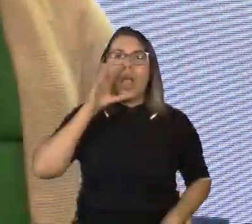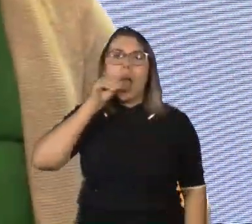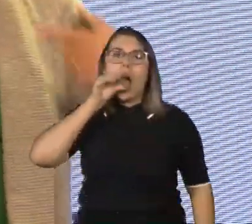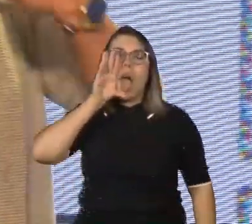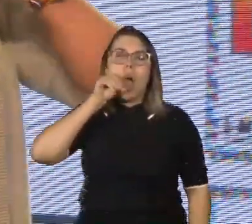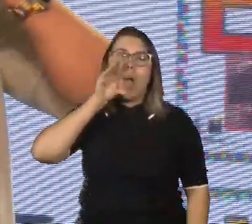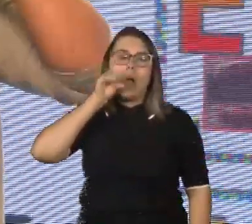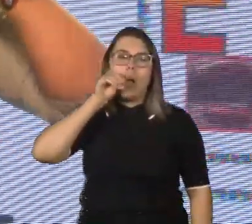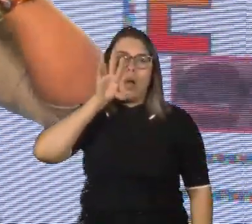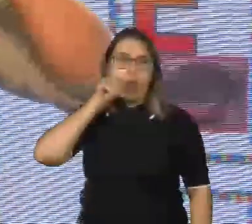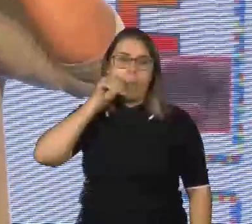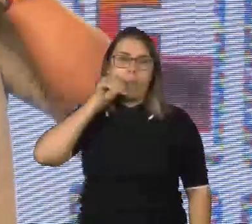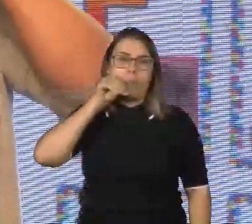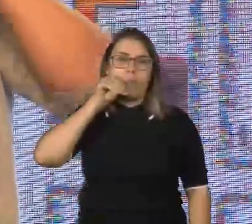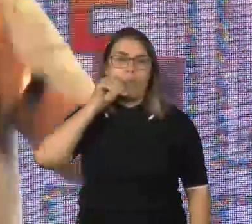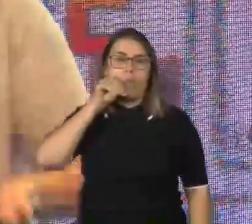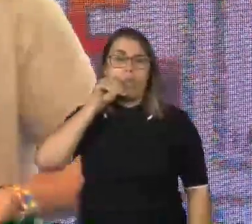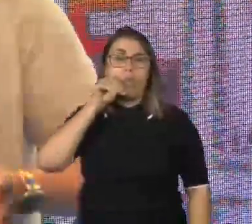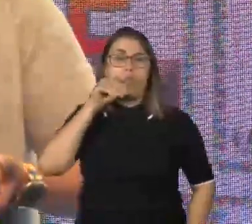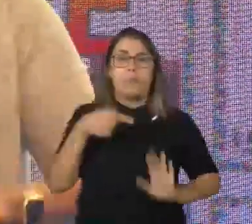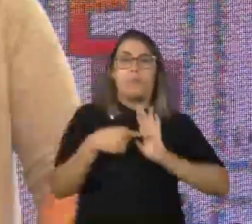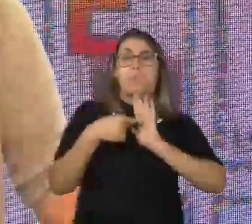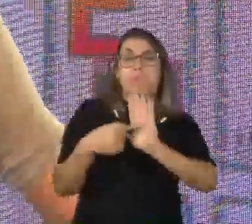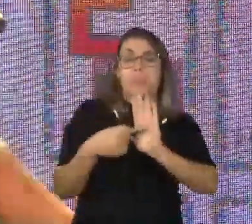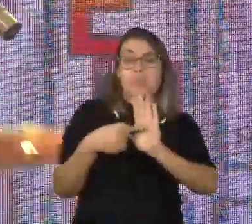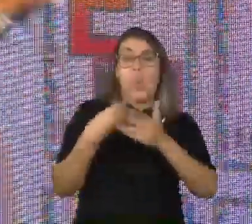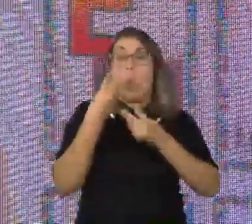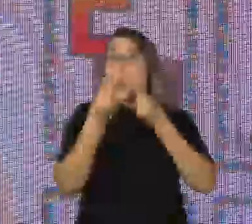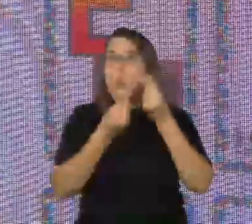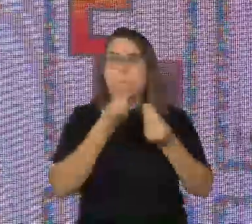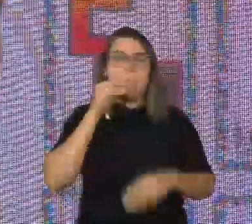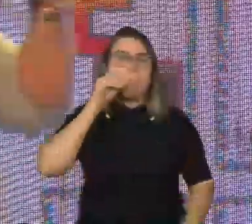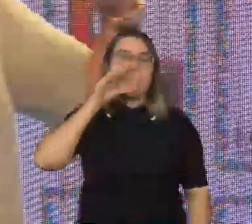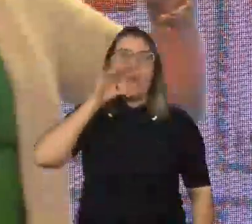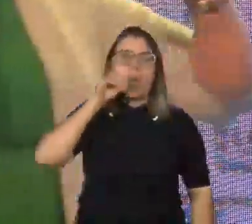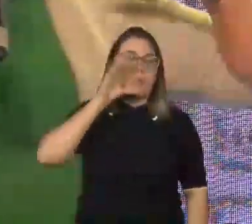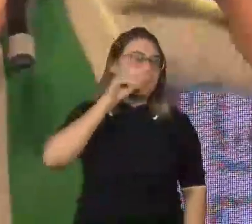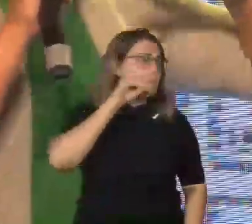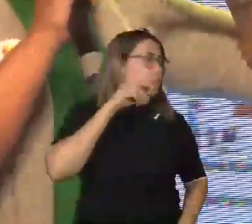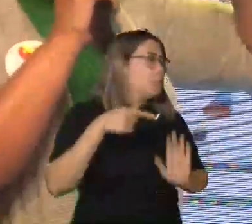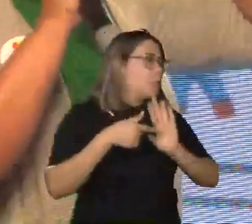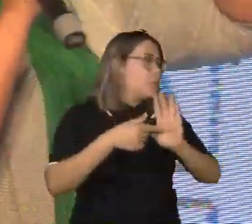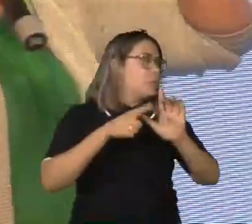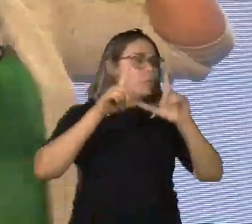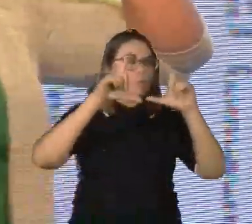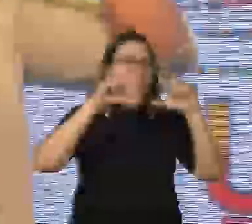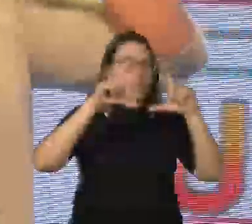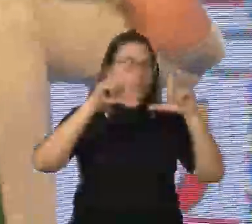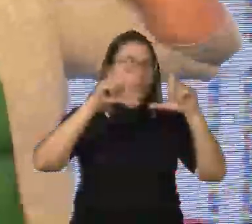dessa letra, de como vai ser essa pronúncia, e depois apresentamos uma imagem onde a gente dá uma